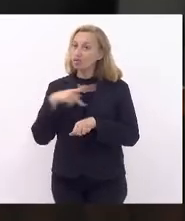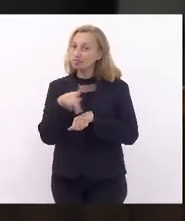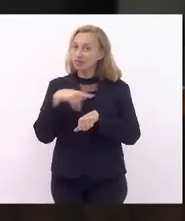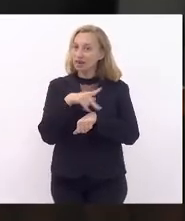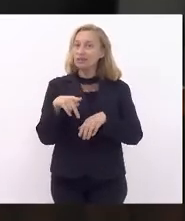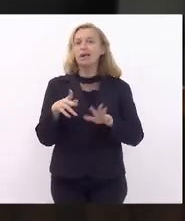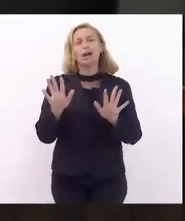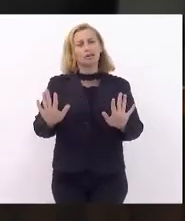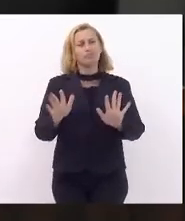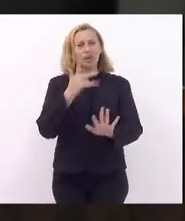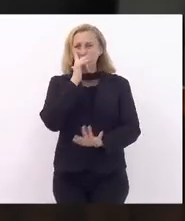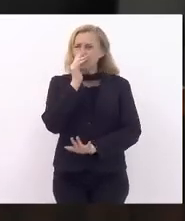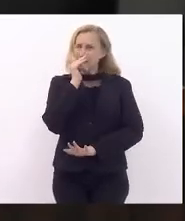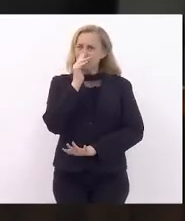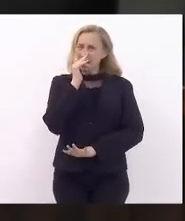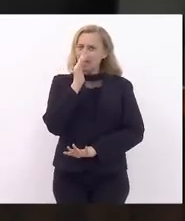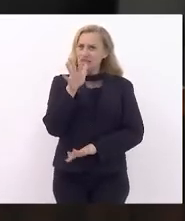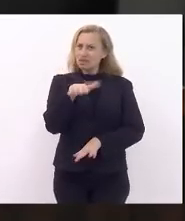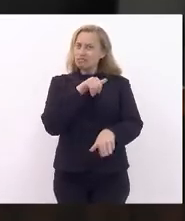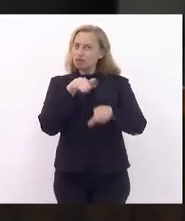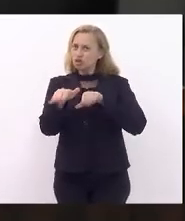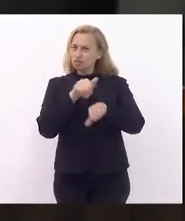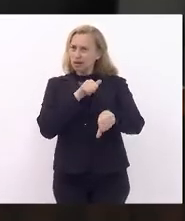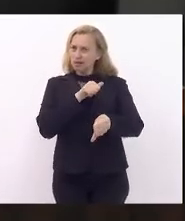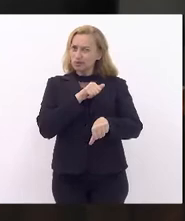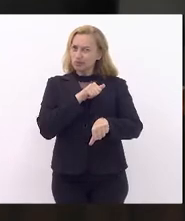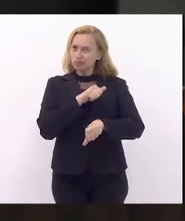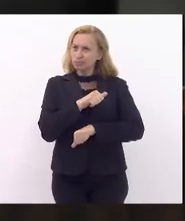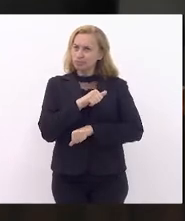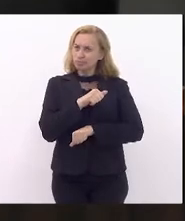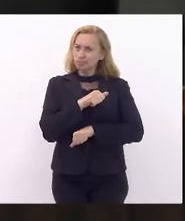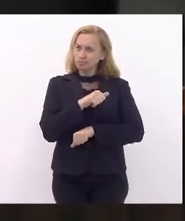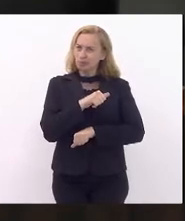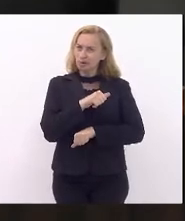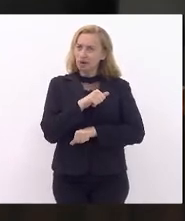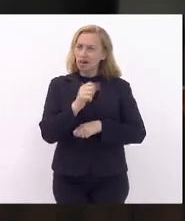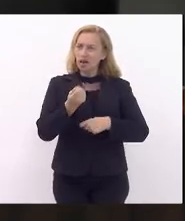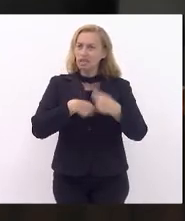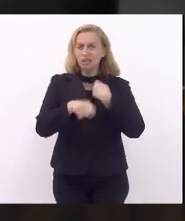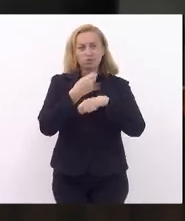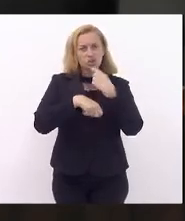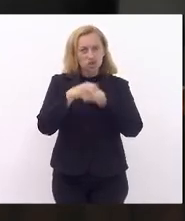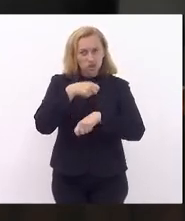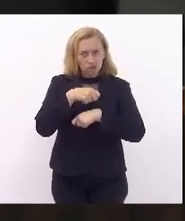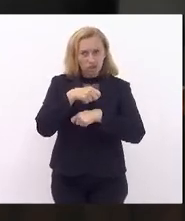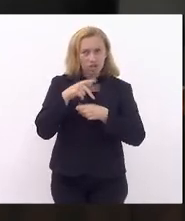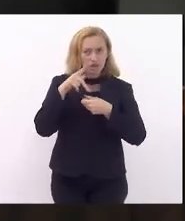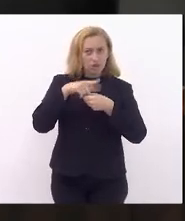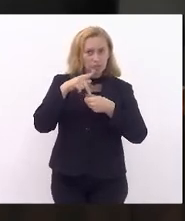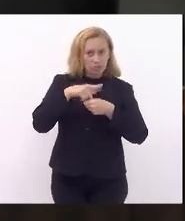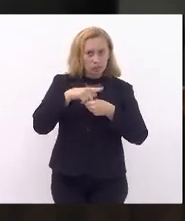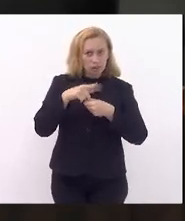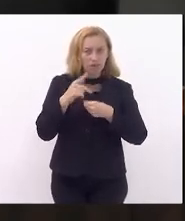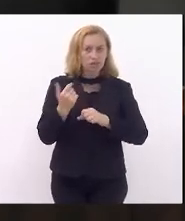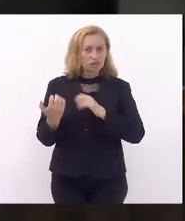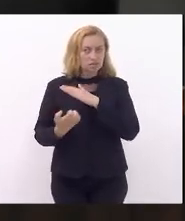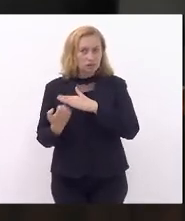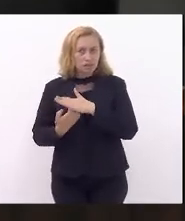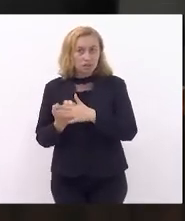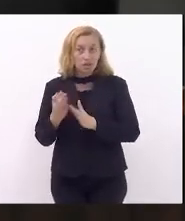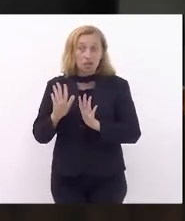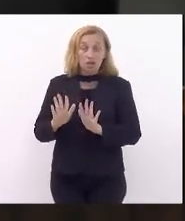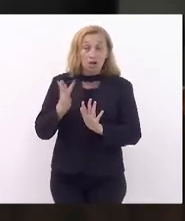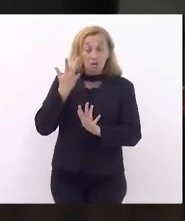Então, me parece que ele foi convocado para administrar a Petrobras, eu acho um